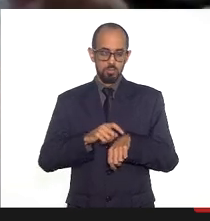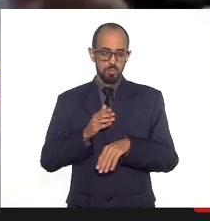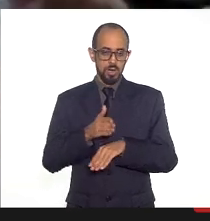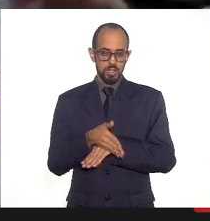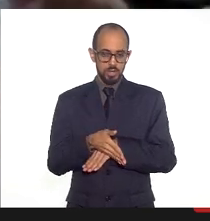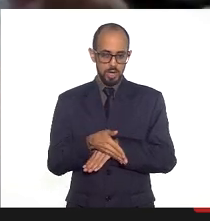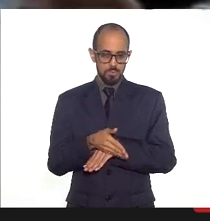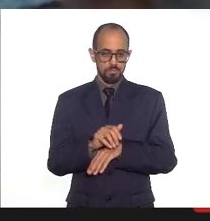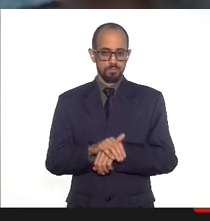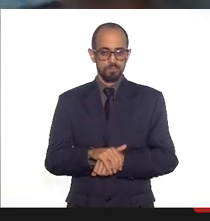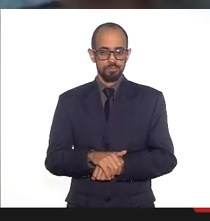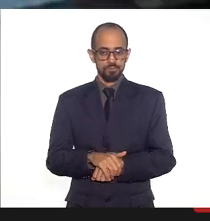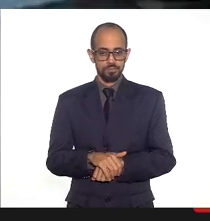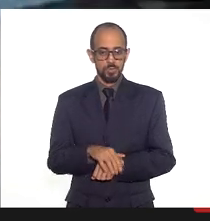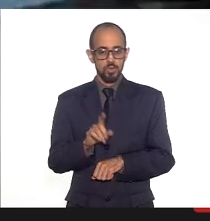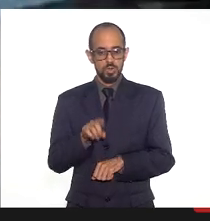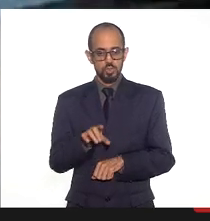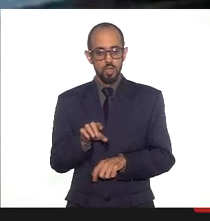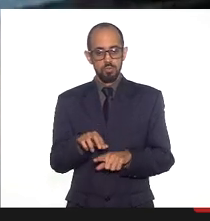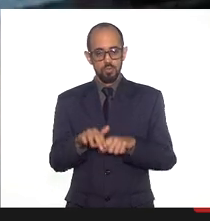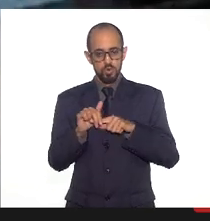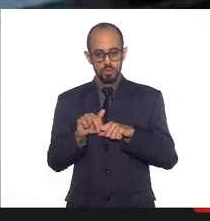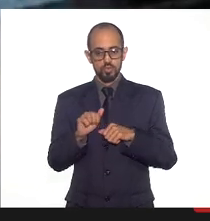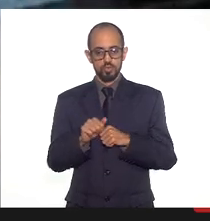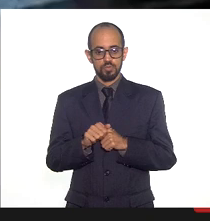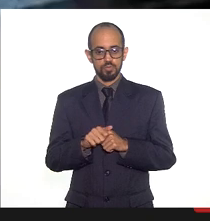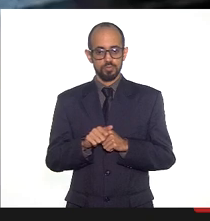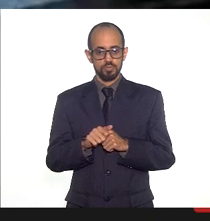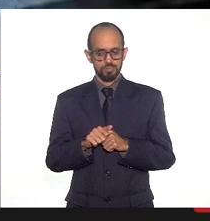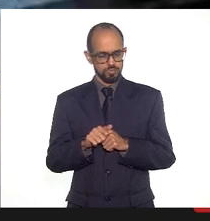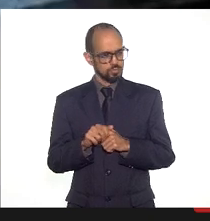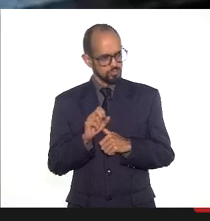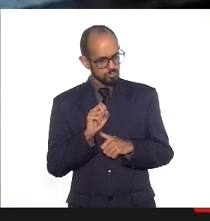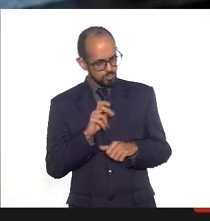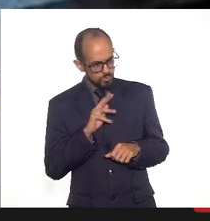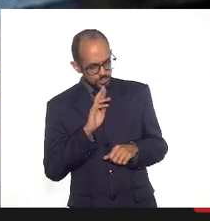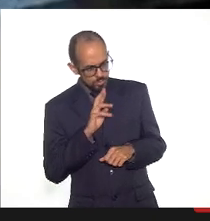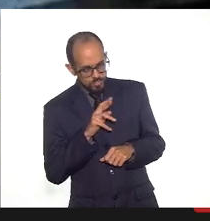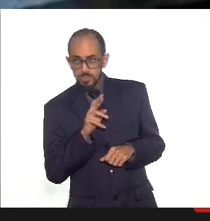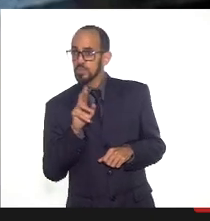problema de informação mesmo. Respondi a pergunta?